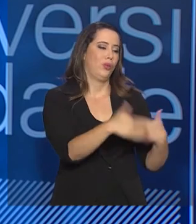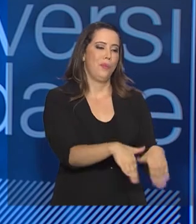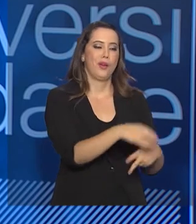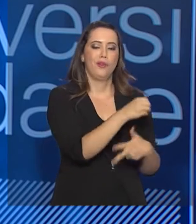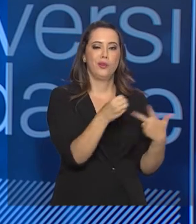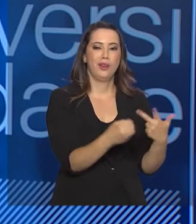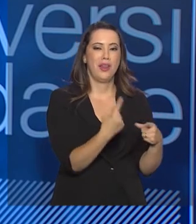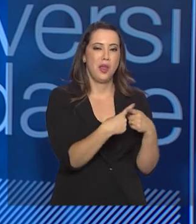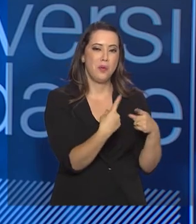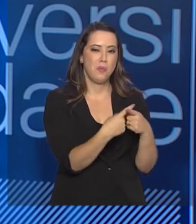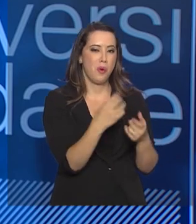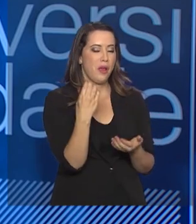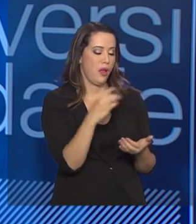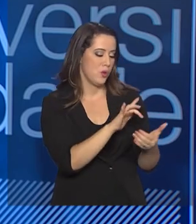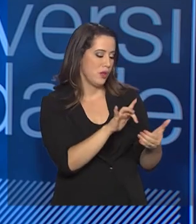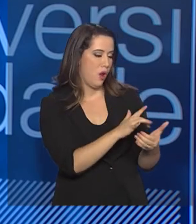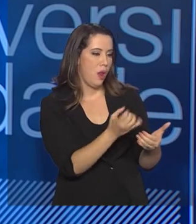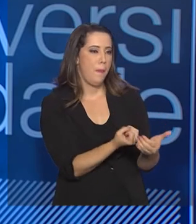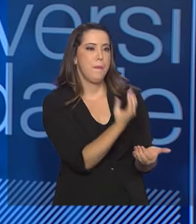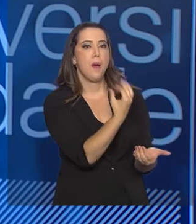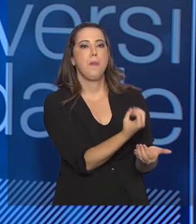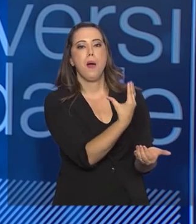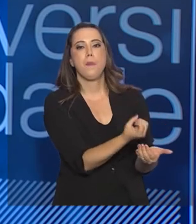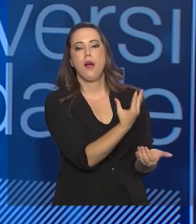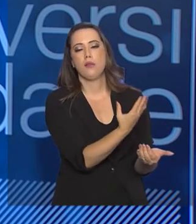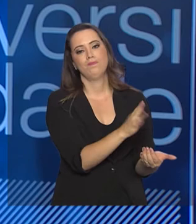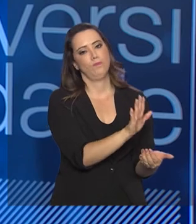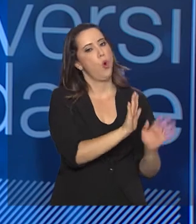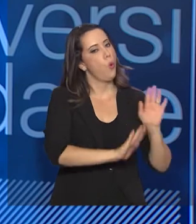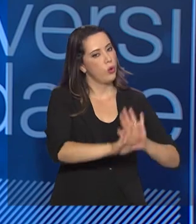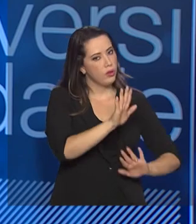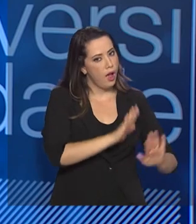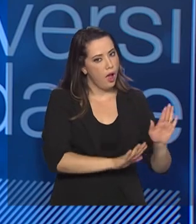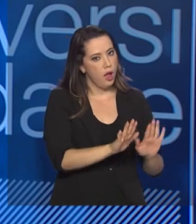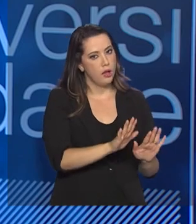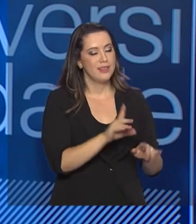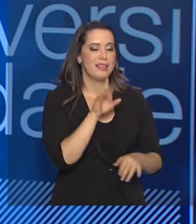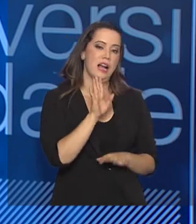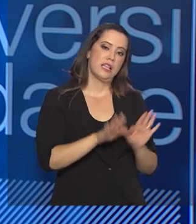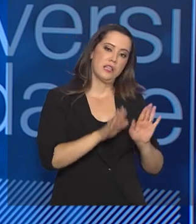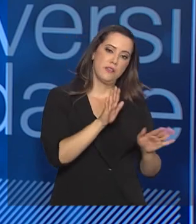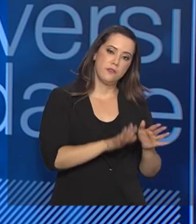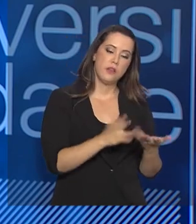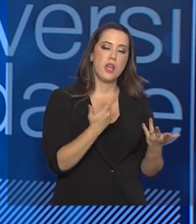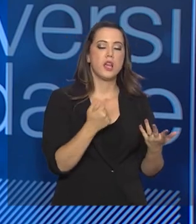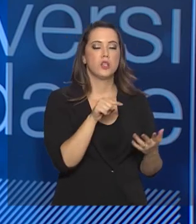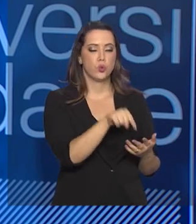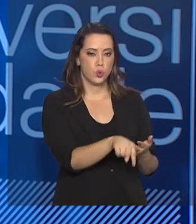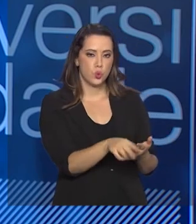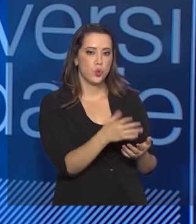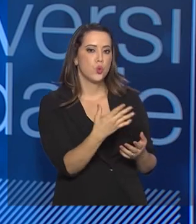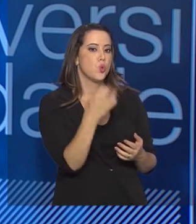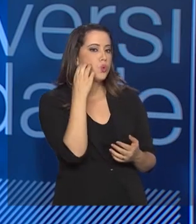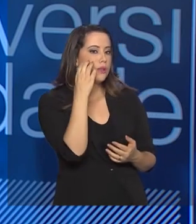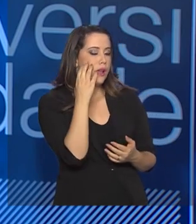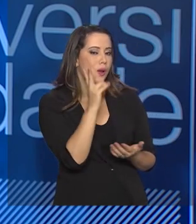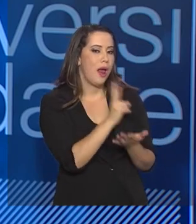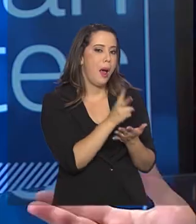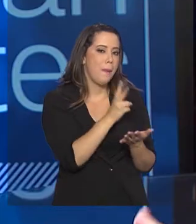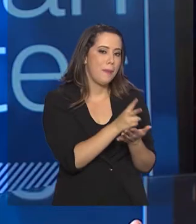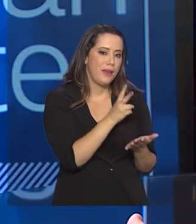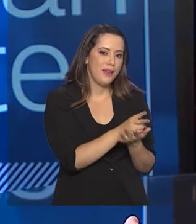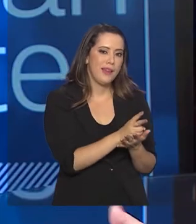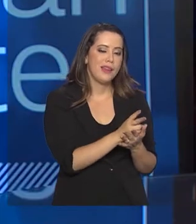Enem, é um prejuízo muito grande. Então, o aluno tem que tomar muito cuidado. Porque tem aparelhos celulares que, mesmo desligados, quando tem um alarme